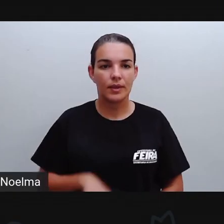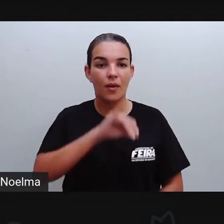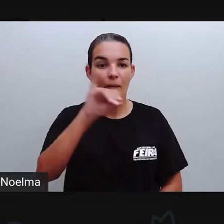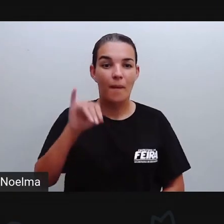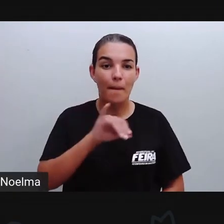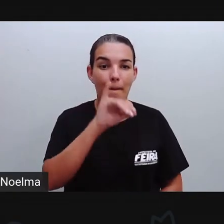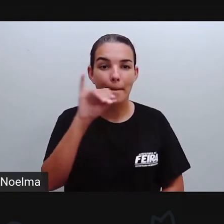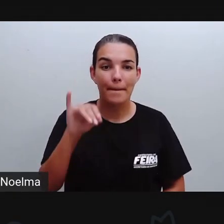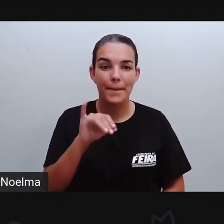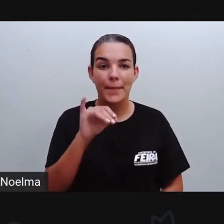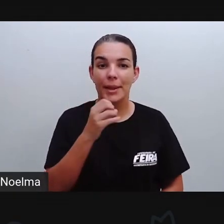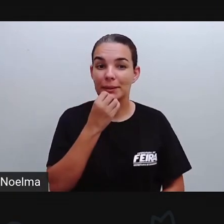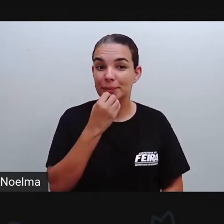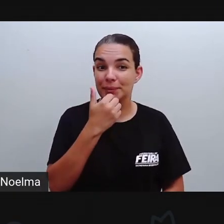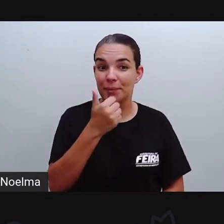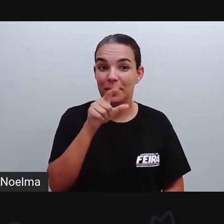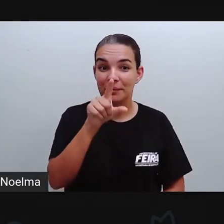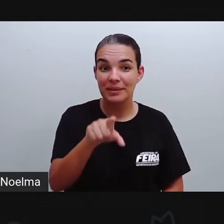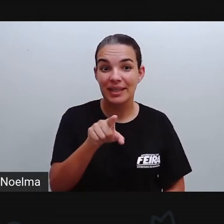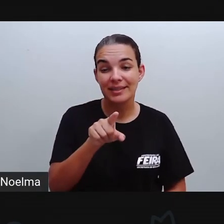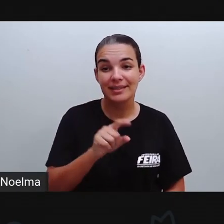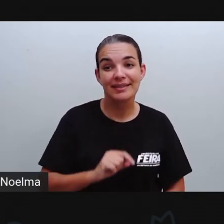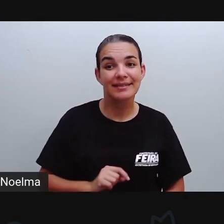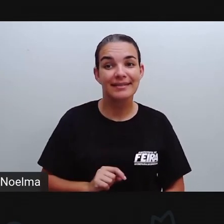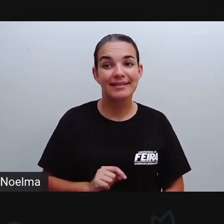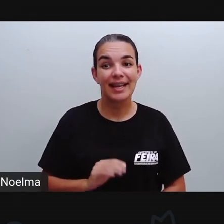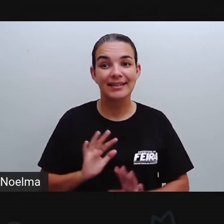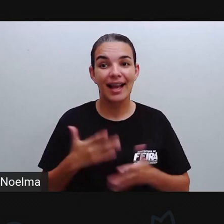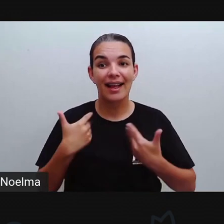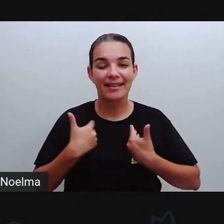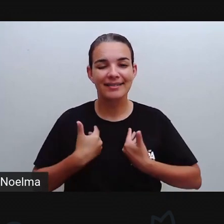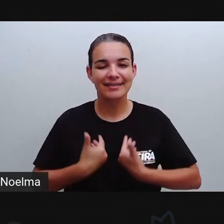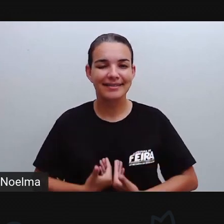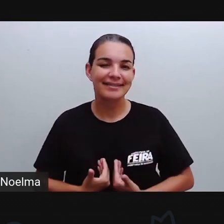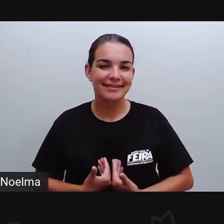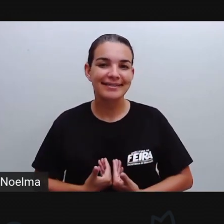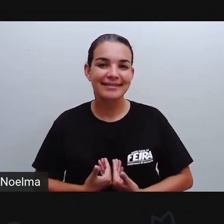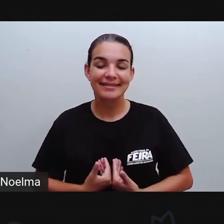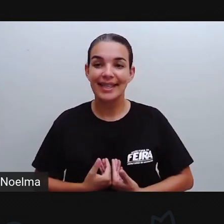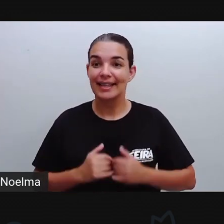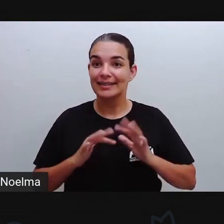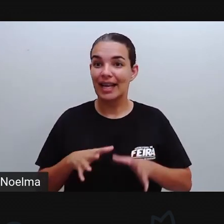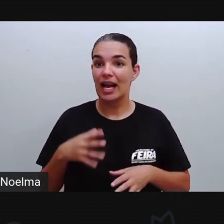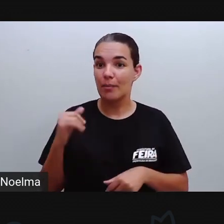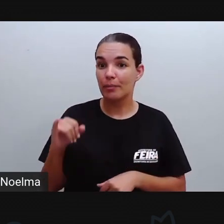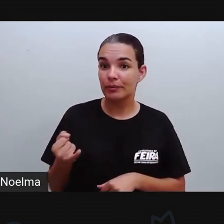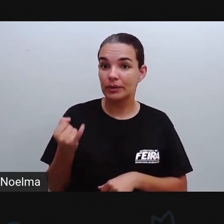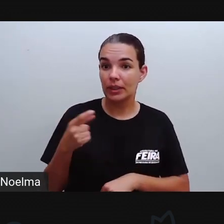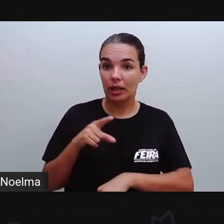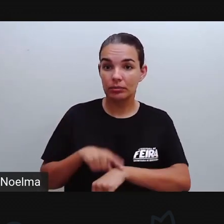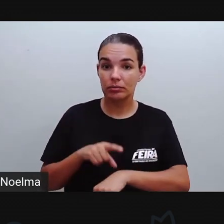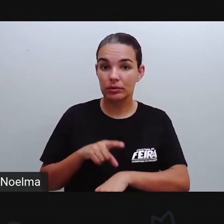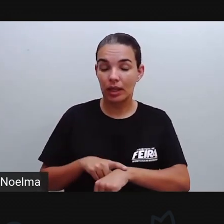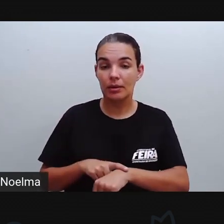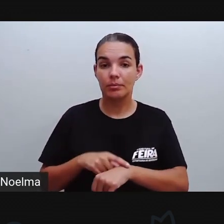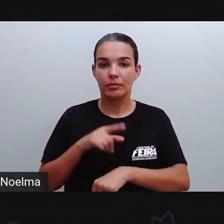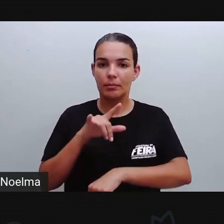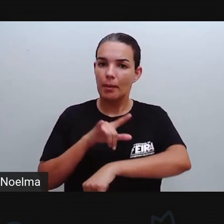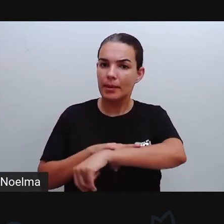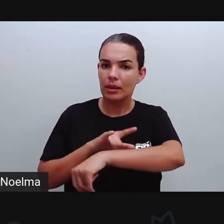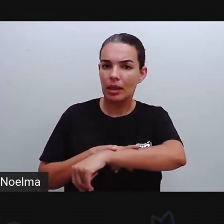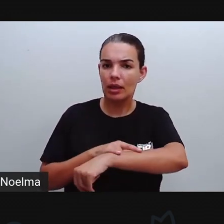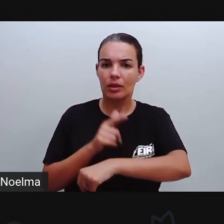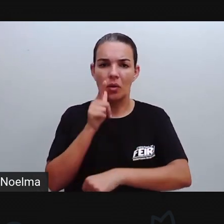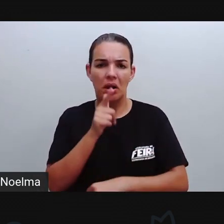Olá, amores! E aí, tudo bem com vocês? Descansados! Já aproveitaram o tempo para ir ao banheiro, tomar uma água, fazer